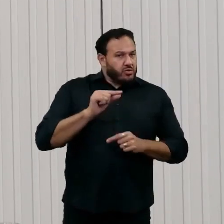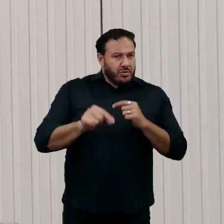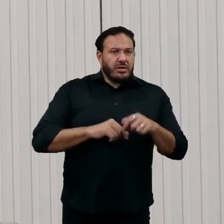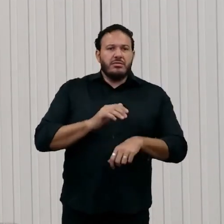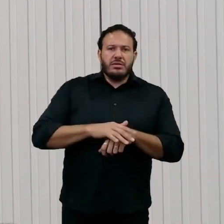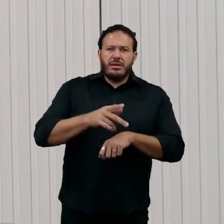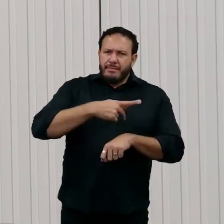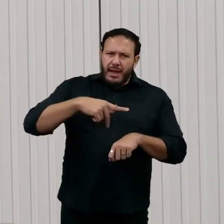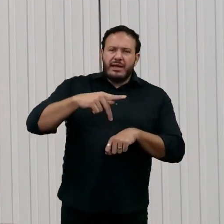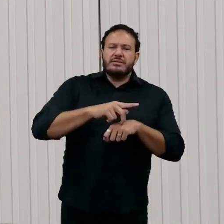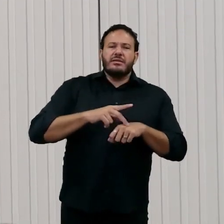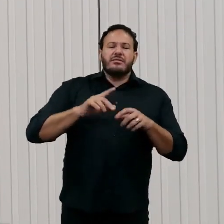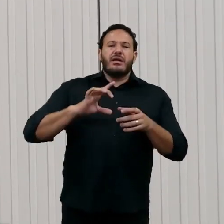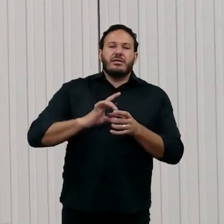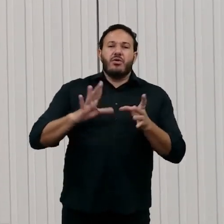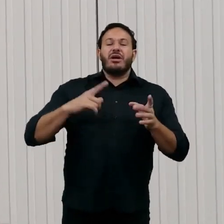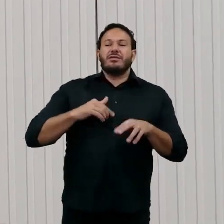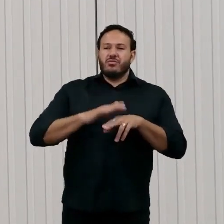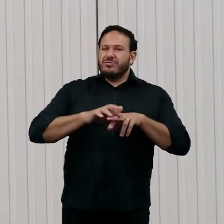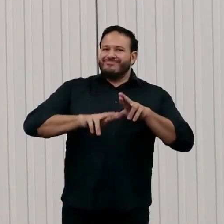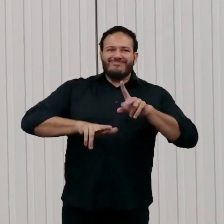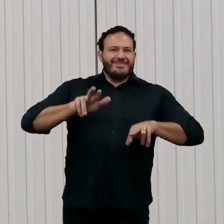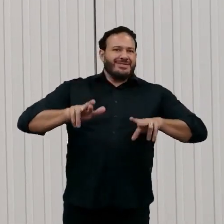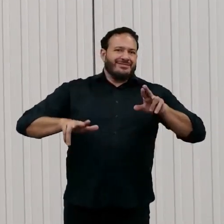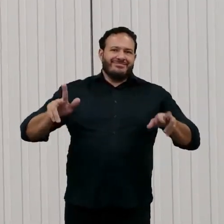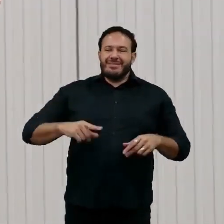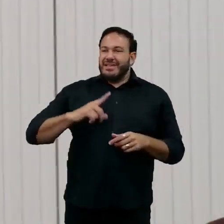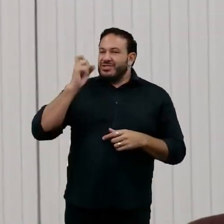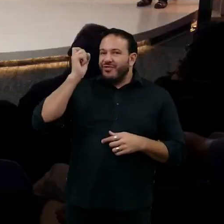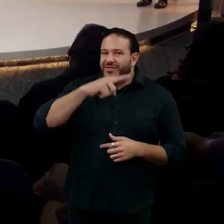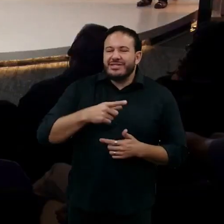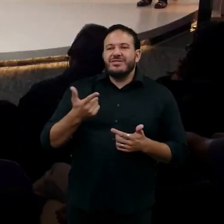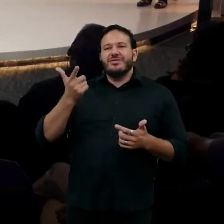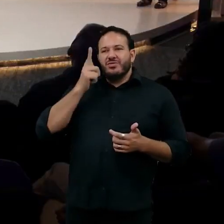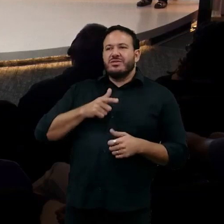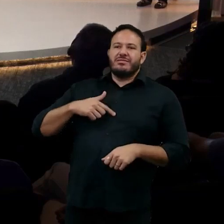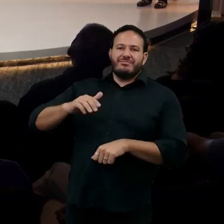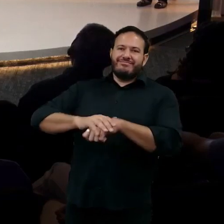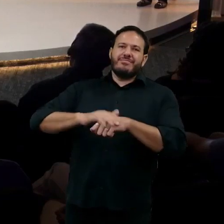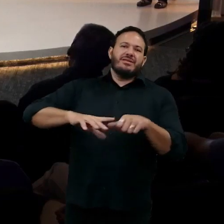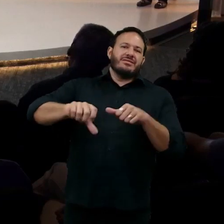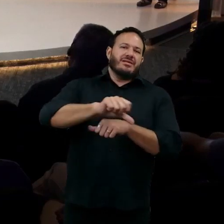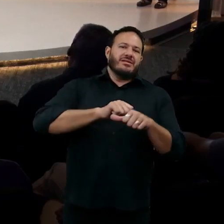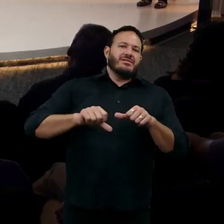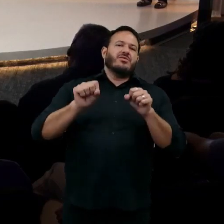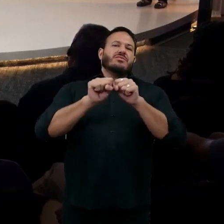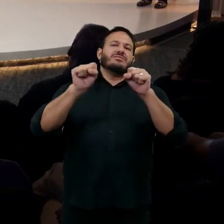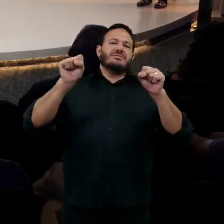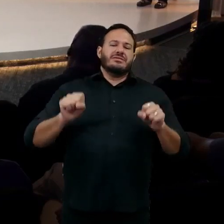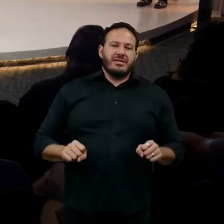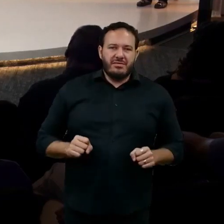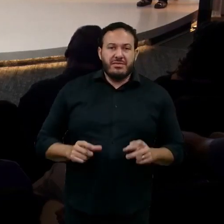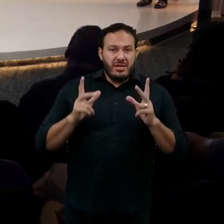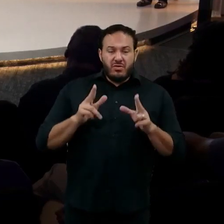heterogêneos. e é muito difícil mexer nos sistemas. Países homogêneos como a Coreia